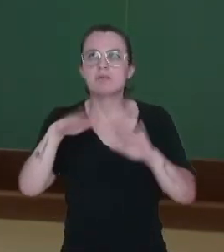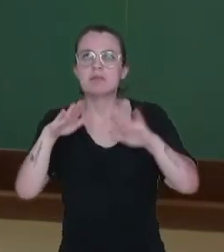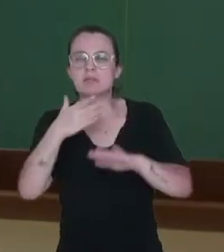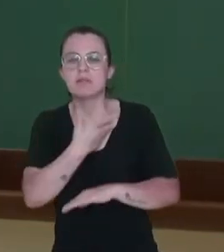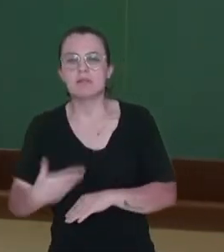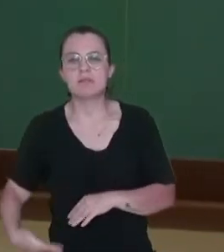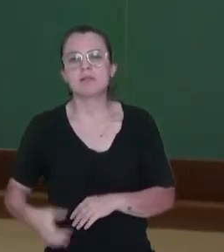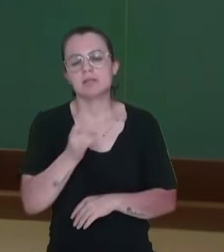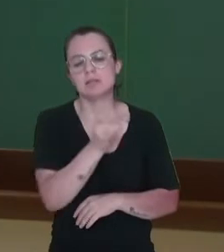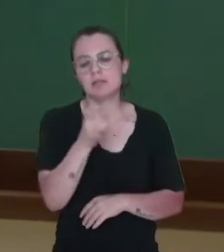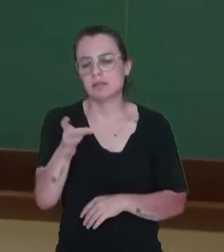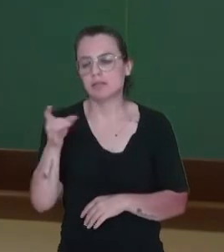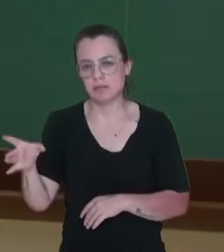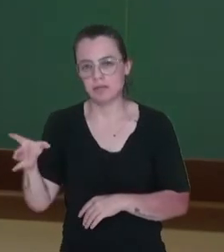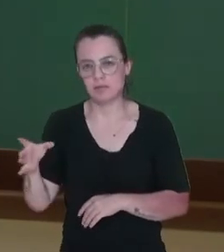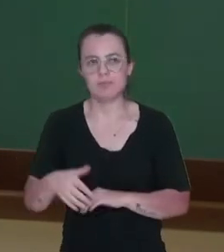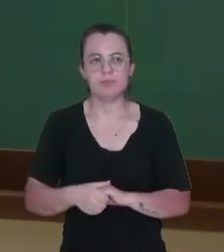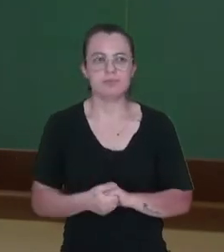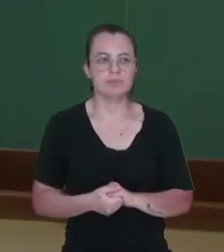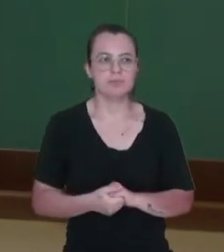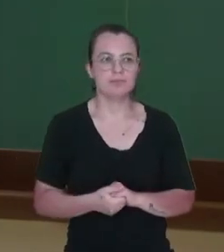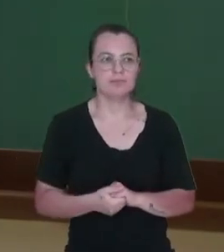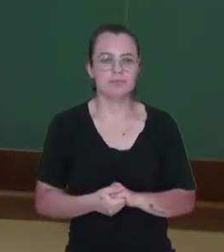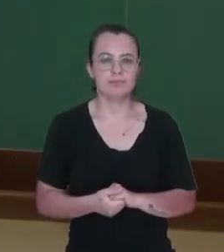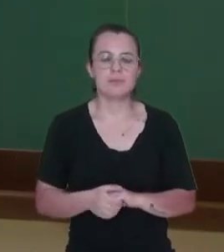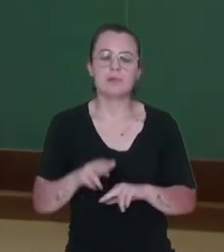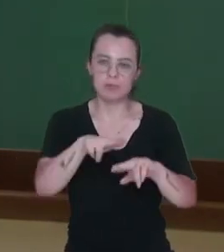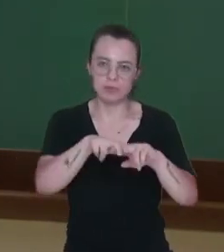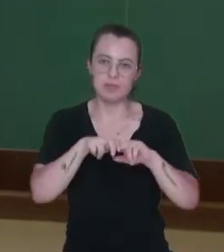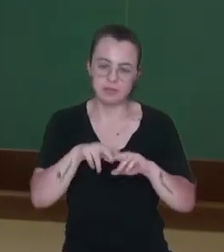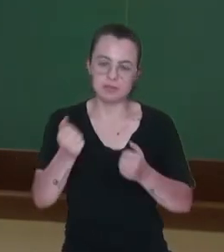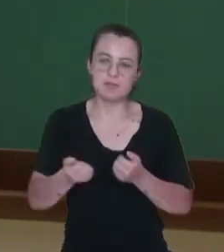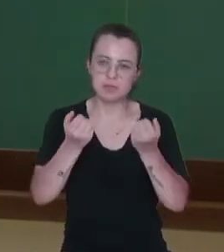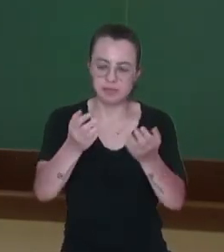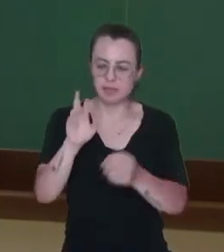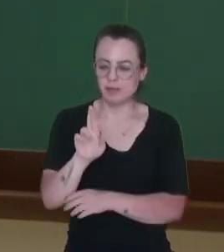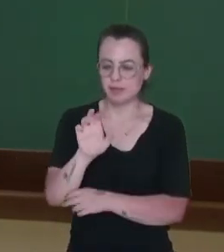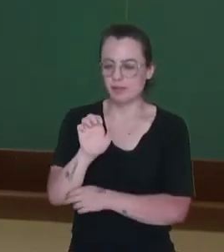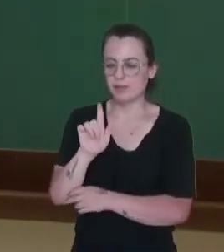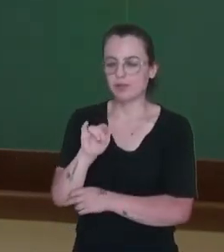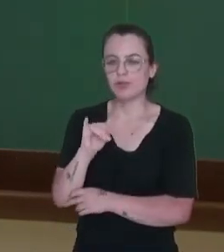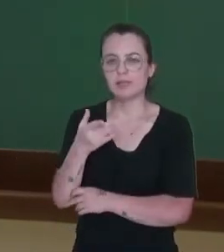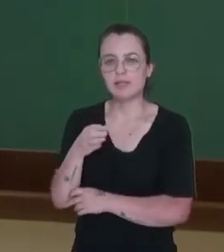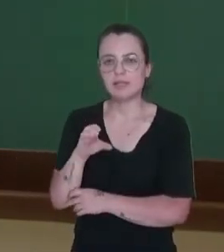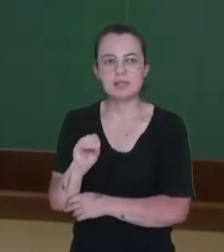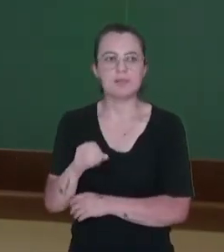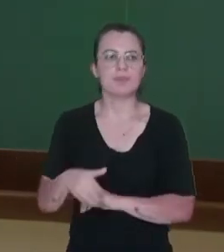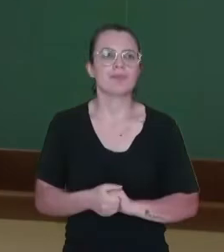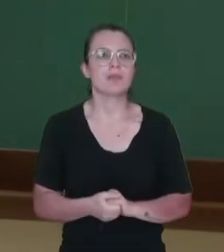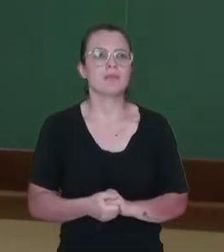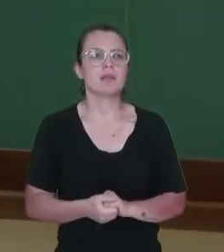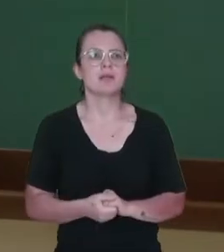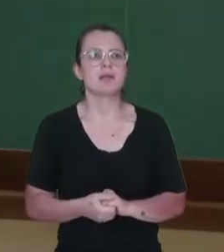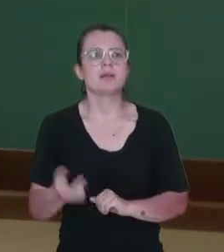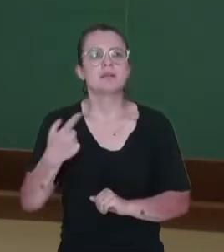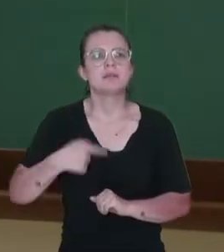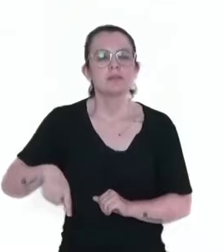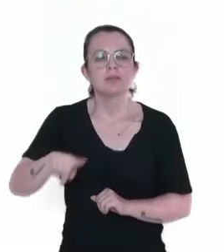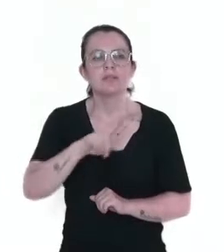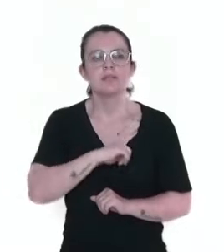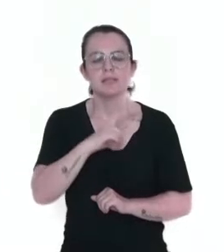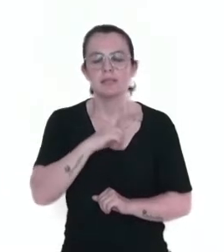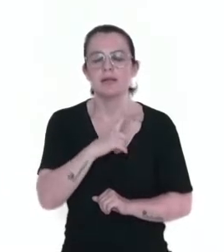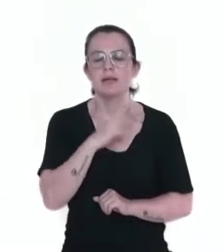em cada uma das partes do território brasileiro. Por isso que se regionaliza, né, o espaço. E aí nós temos então ali, como